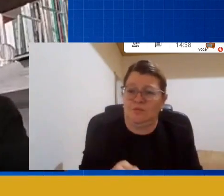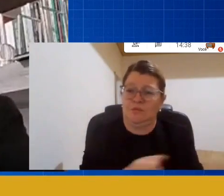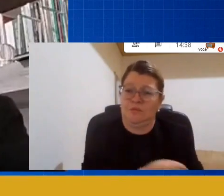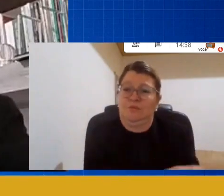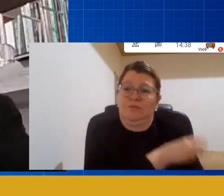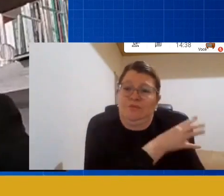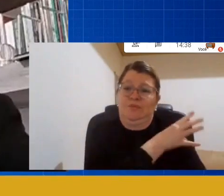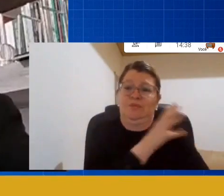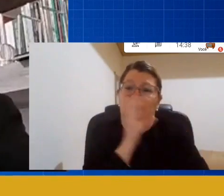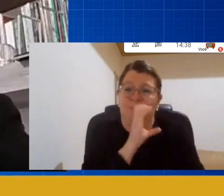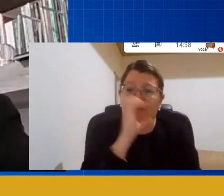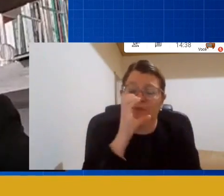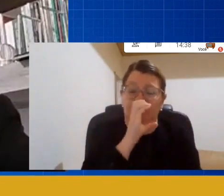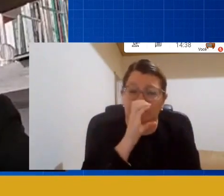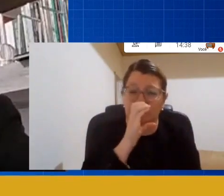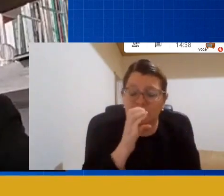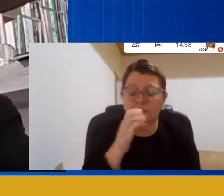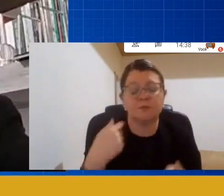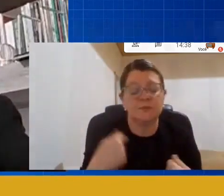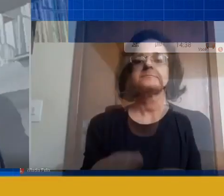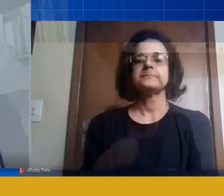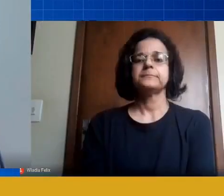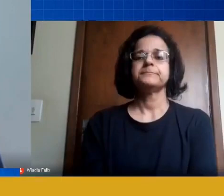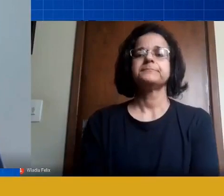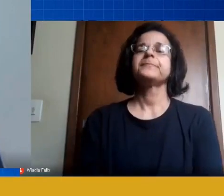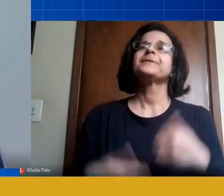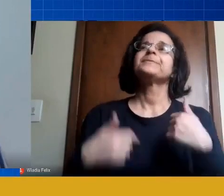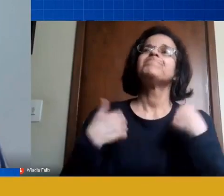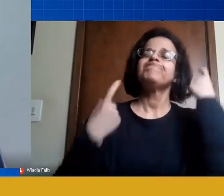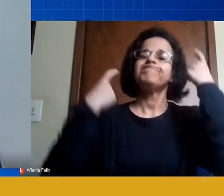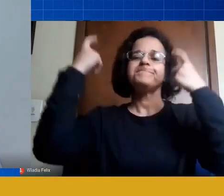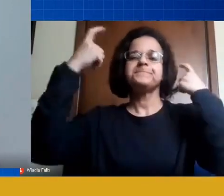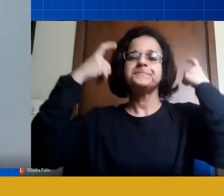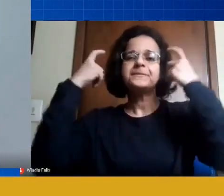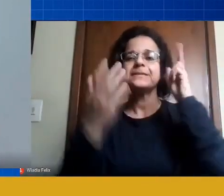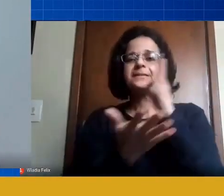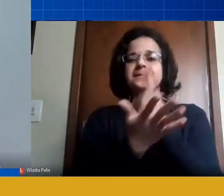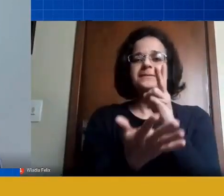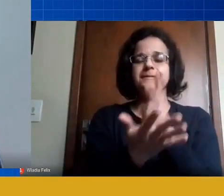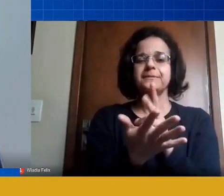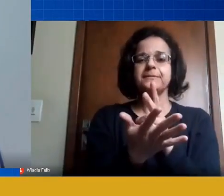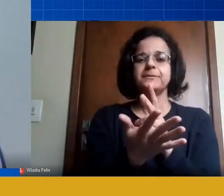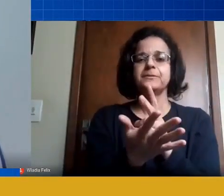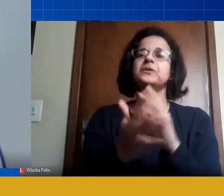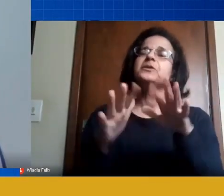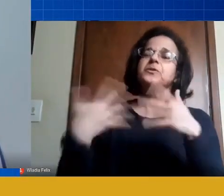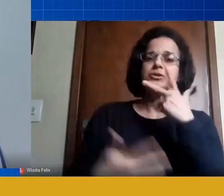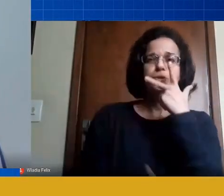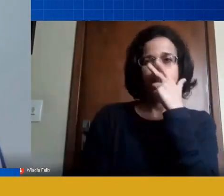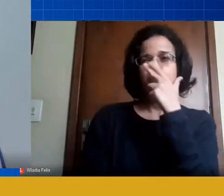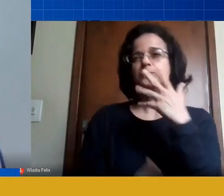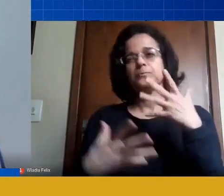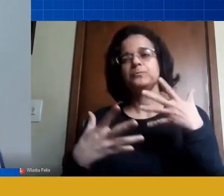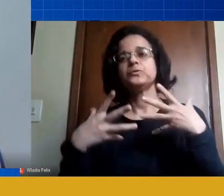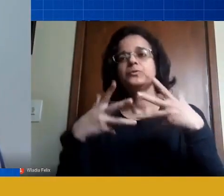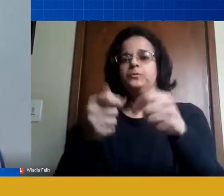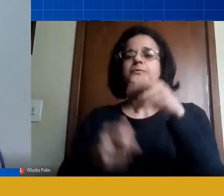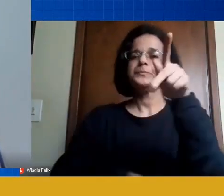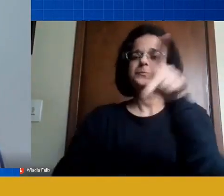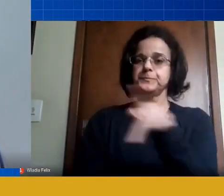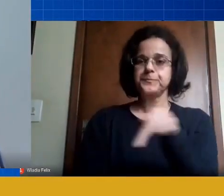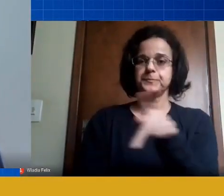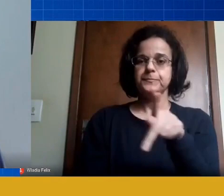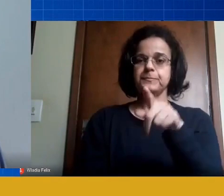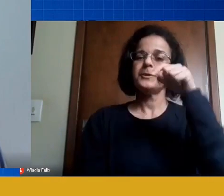educar o nosso olhar para isso e a minha preocupação sempre foi eu acho que de toda a nossa rede você sabe professor